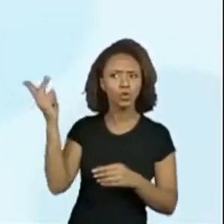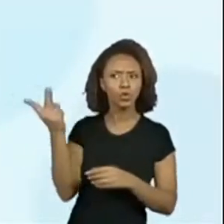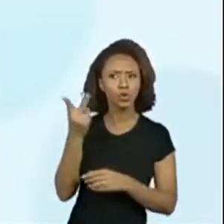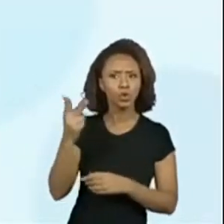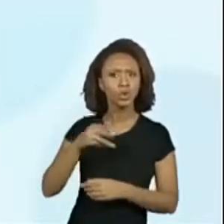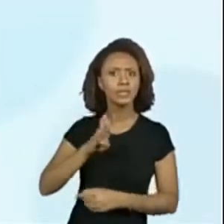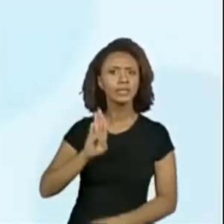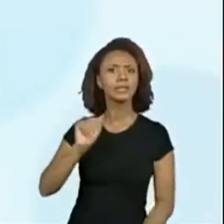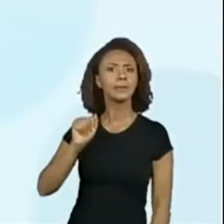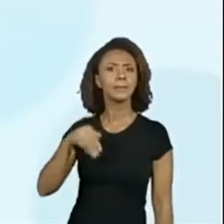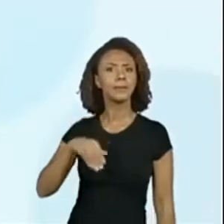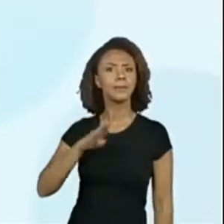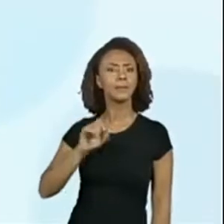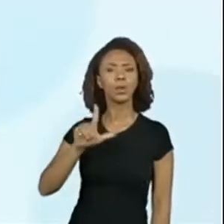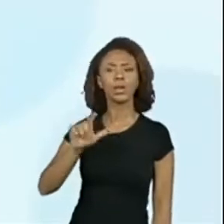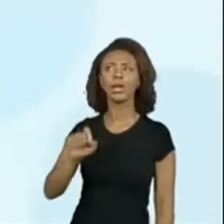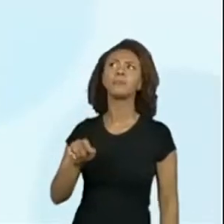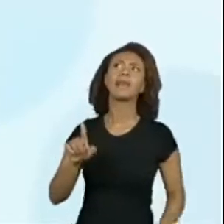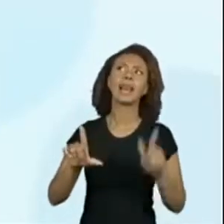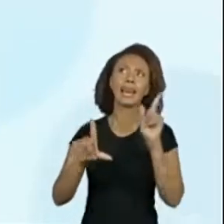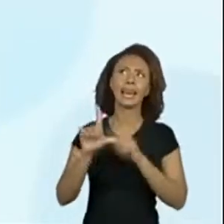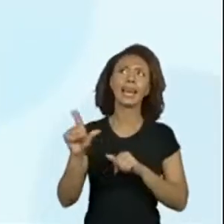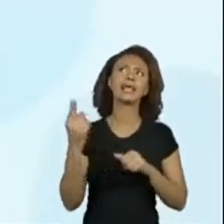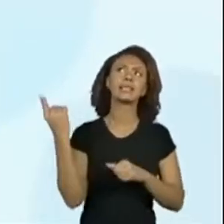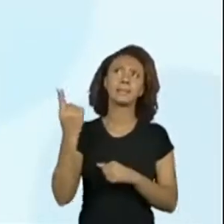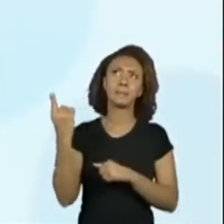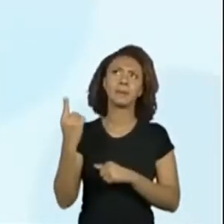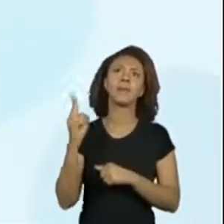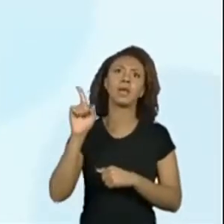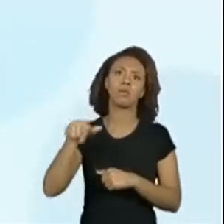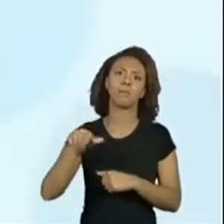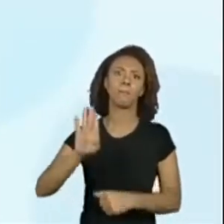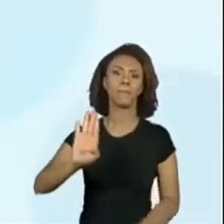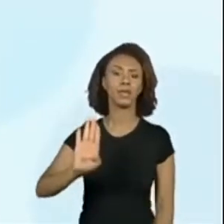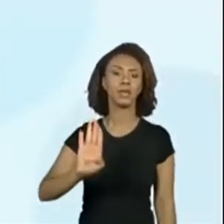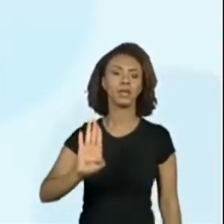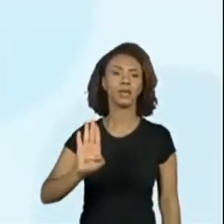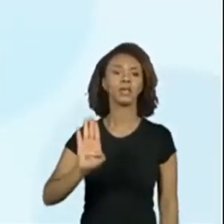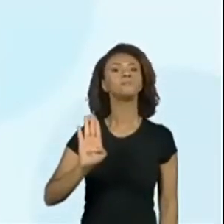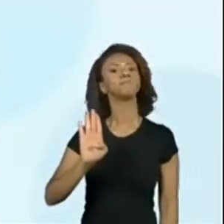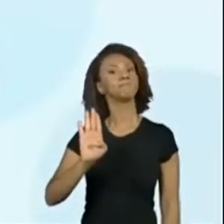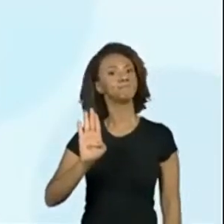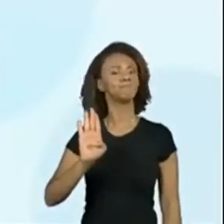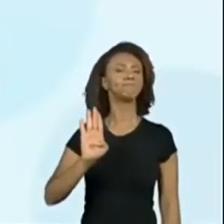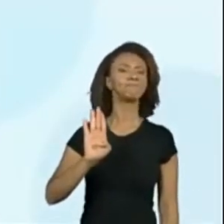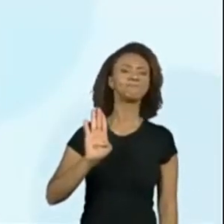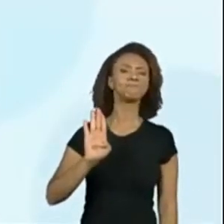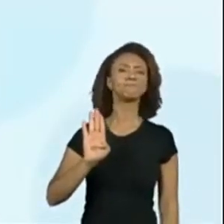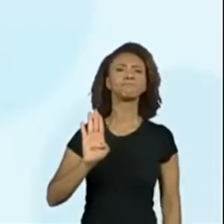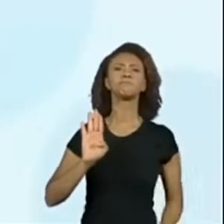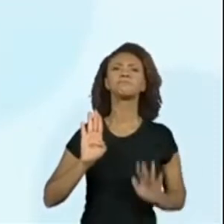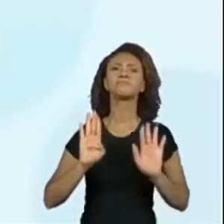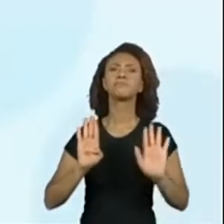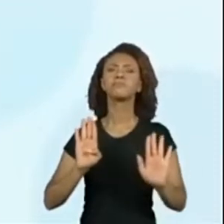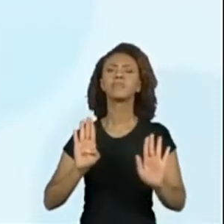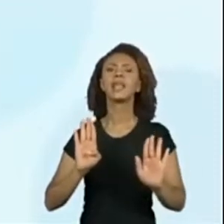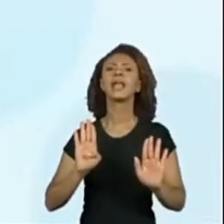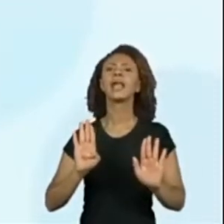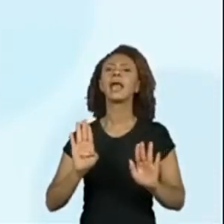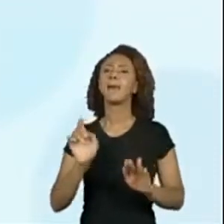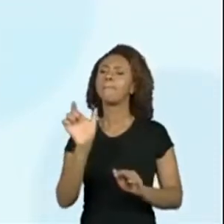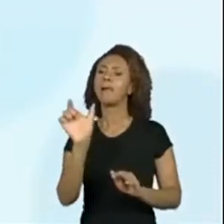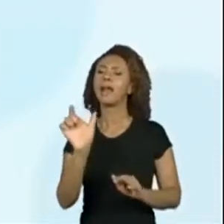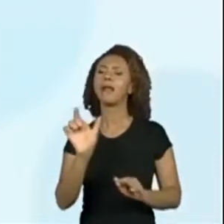não... Não deu certo. ajuda. A letra B... As duas começam com B. As duas começam com B. Bambolê acaba com E.